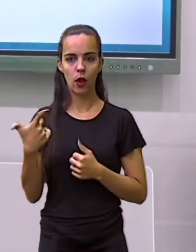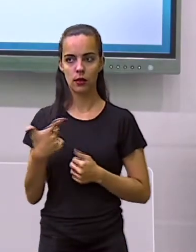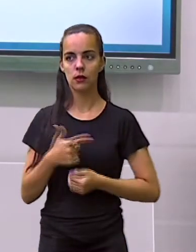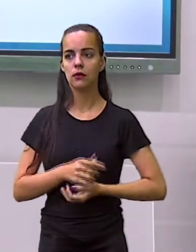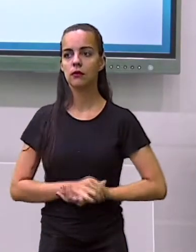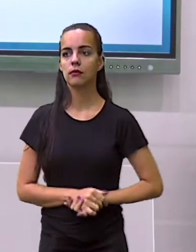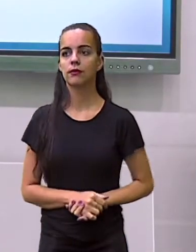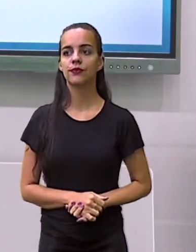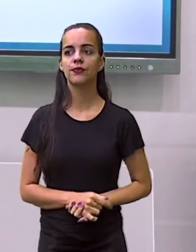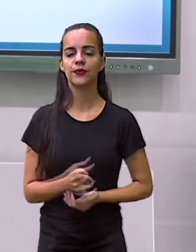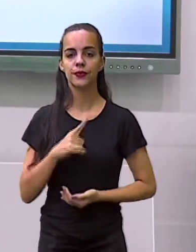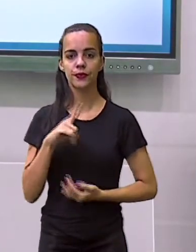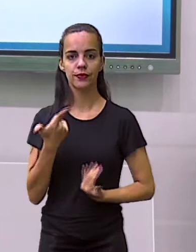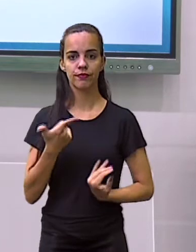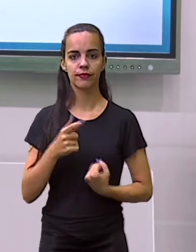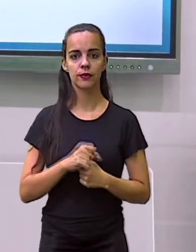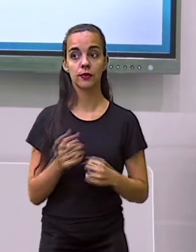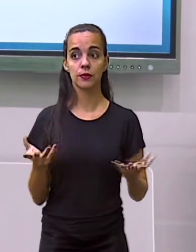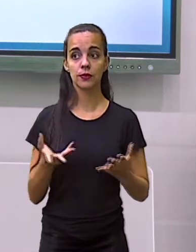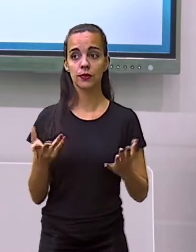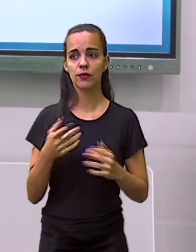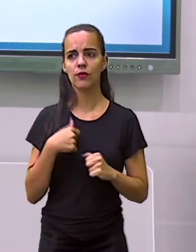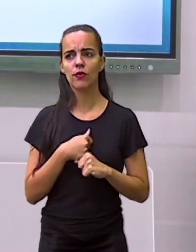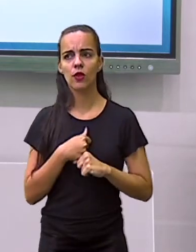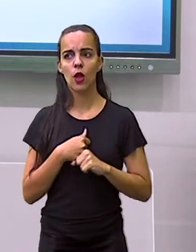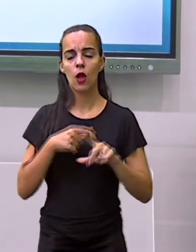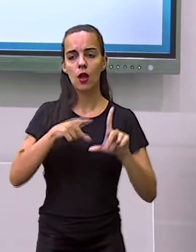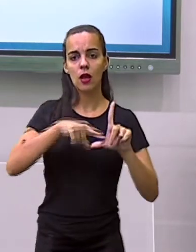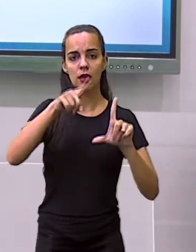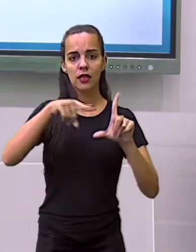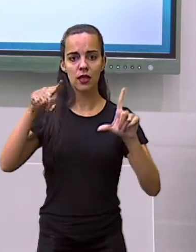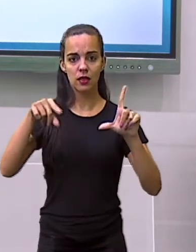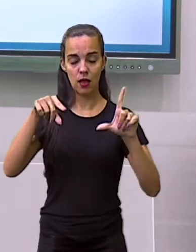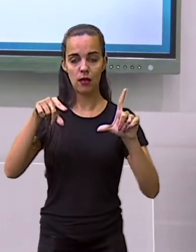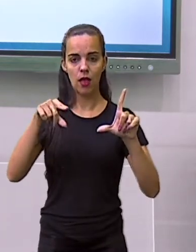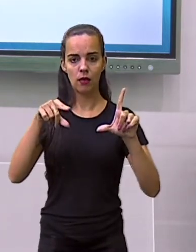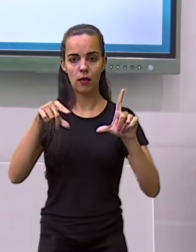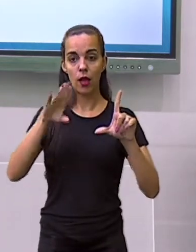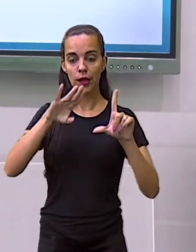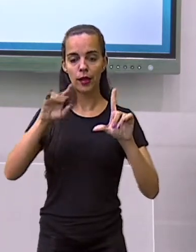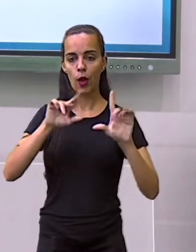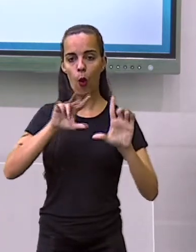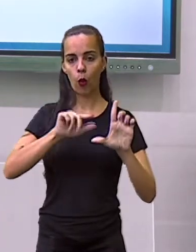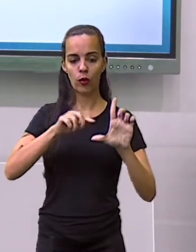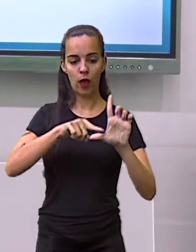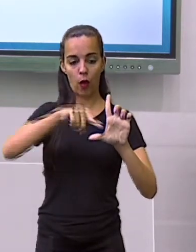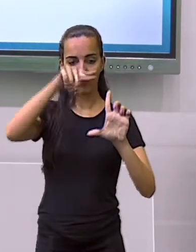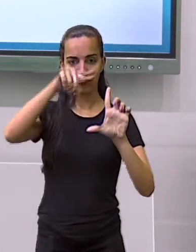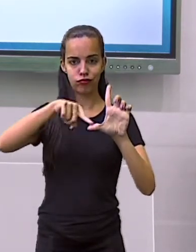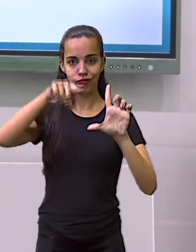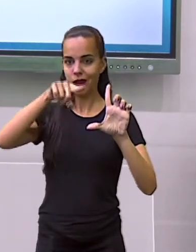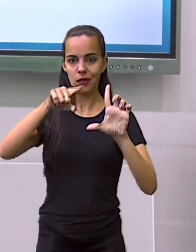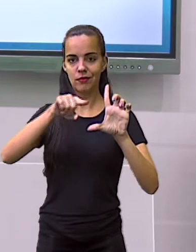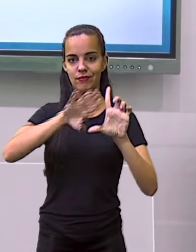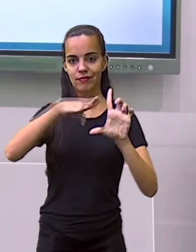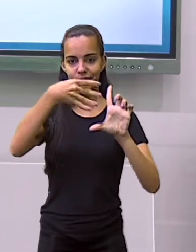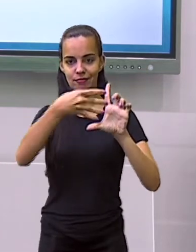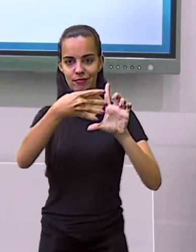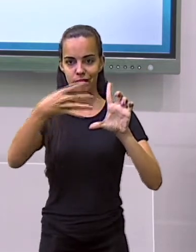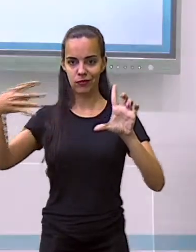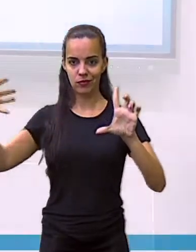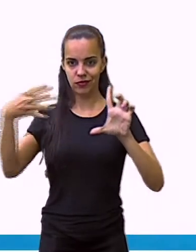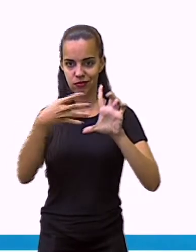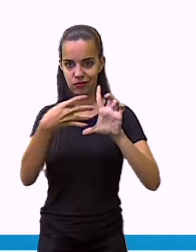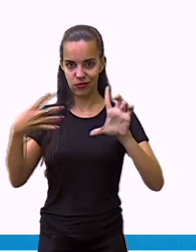O gráfico de barras. Então agora a diferença é que ele está deitado. Um gráfico de barras,